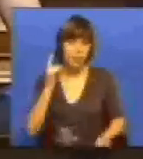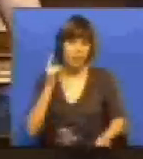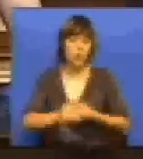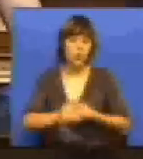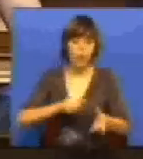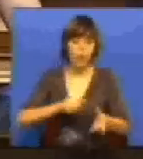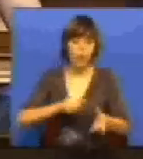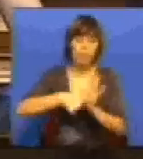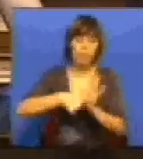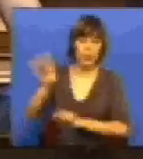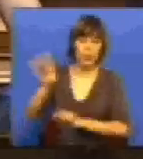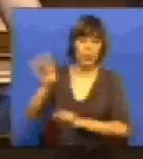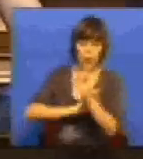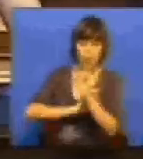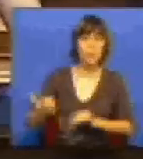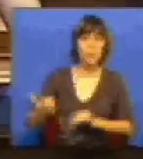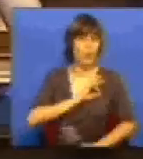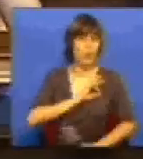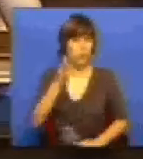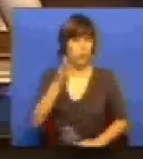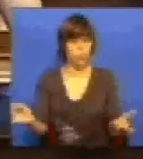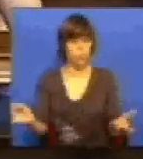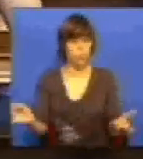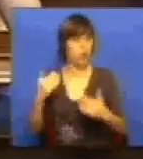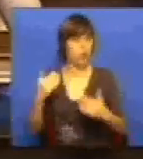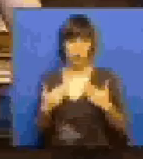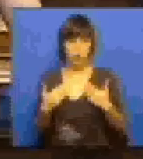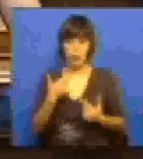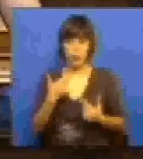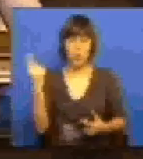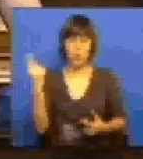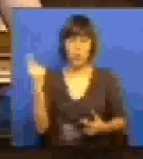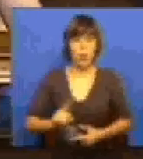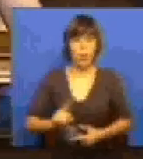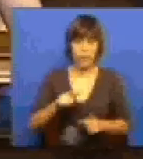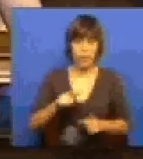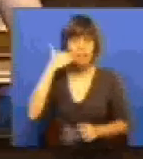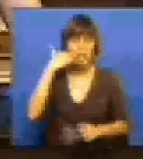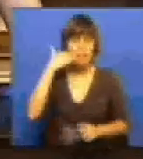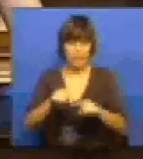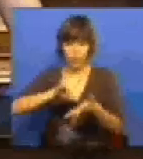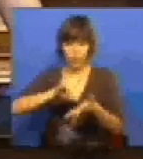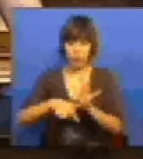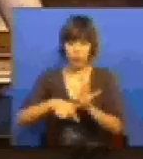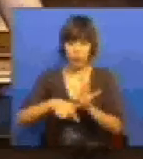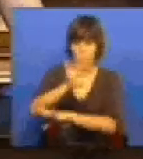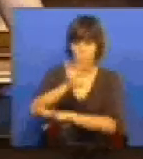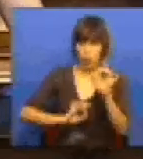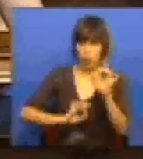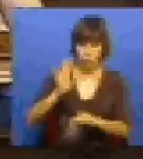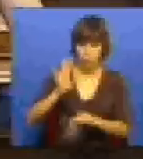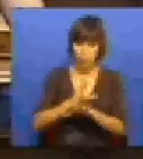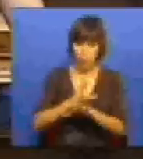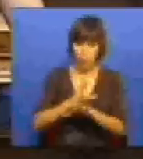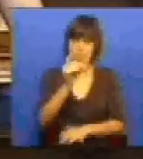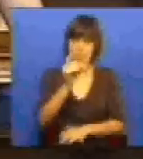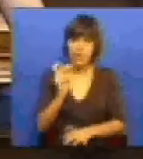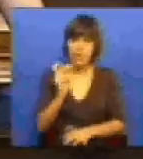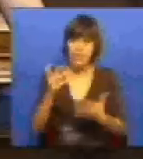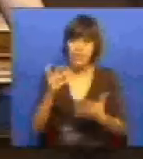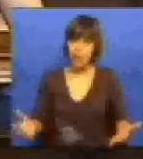que é o projeto europeu. São os senhores e não nós que não percebem que esta crise do projeto europeu que se viveu nos últimos seis anos